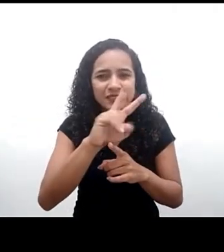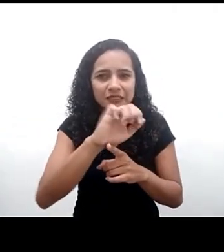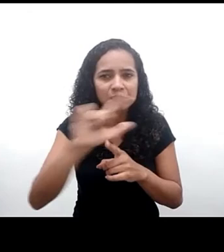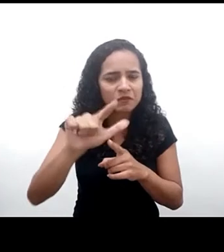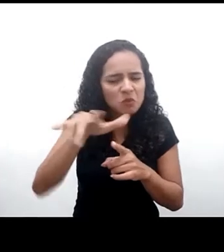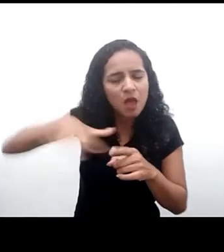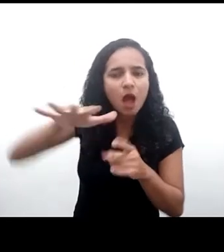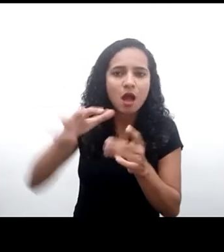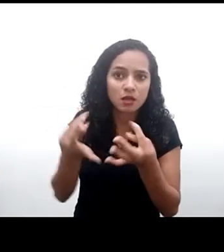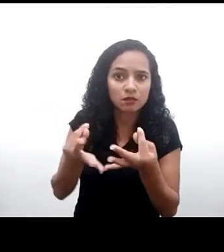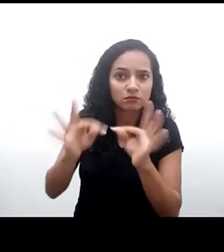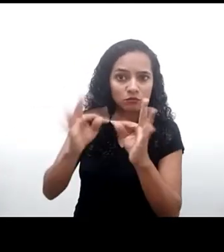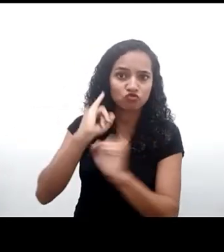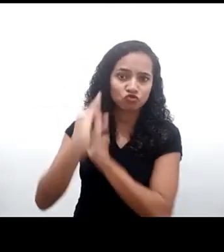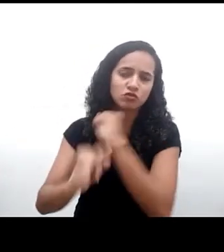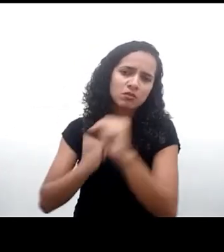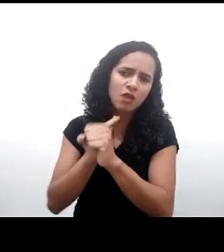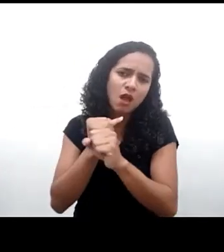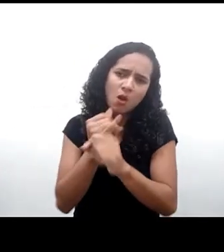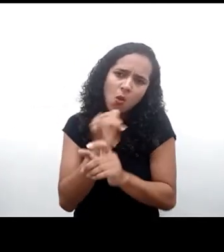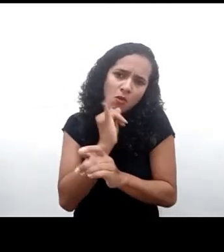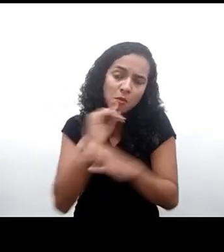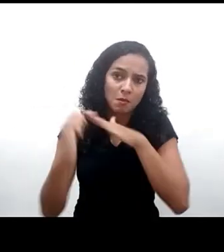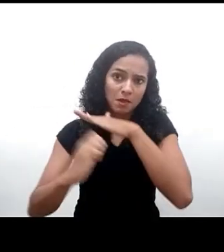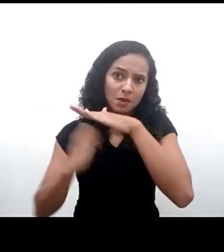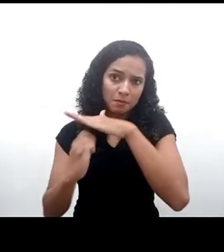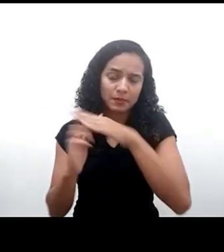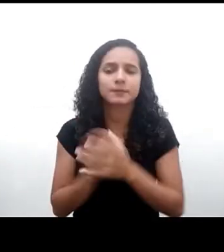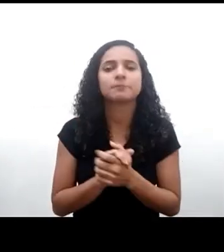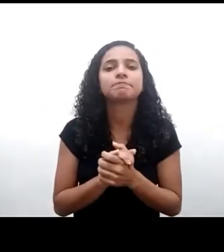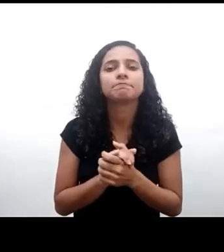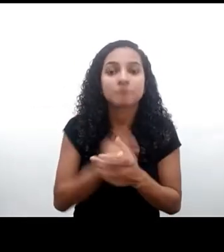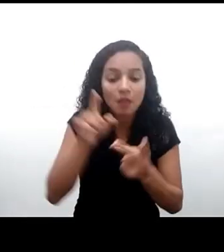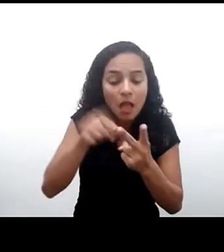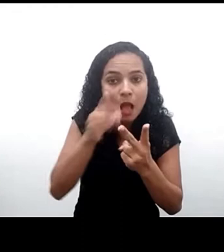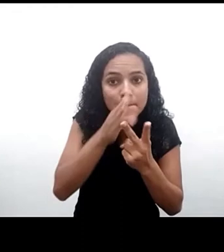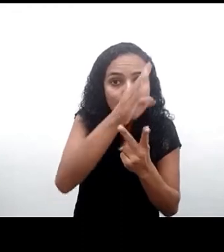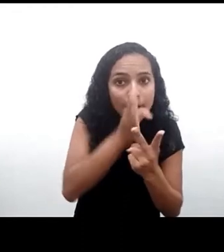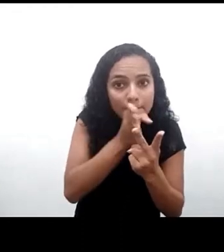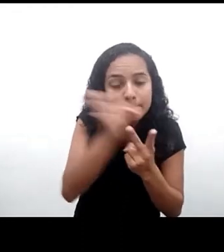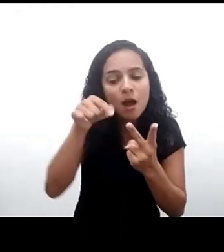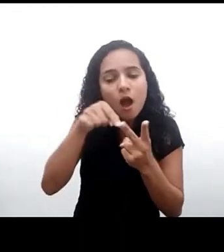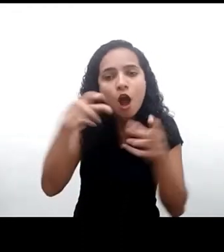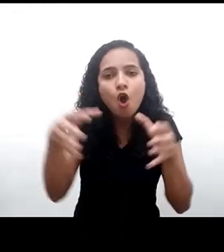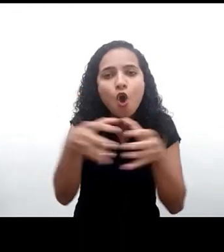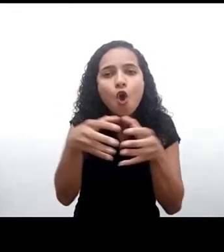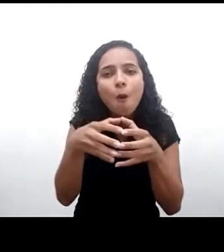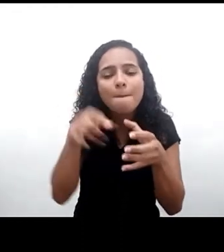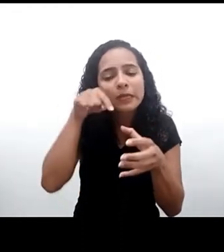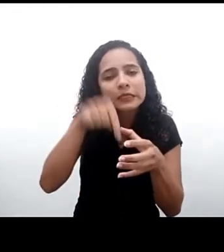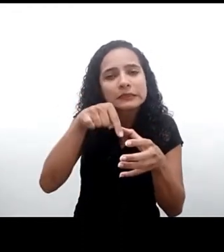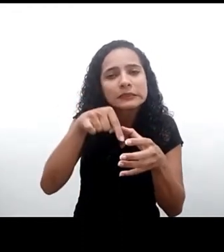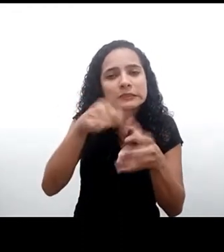Empresas, por exemplo. A segunda questão é que o comitê, no processo de construção, recebeu mais de